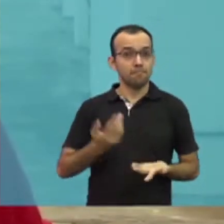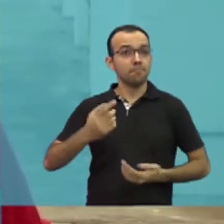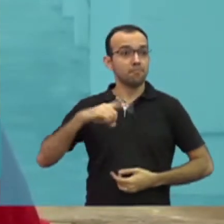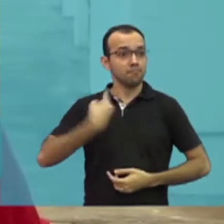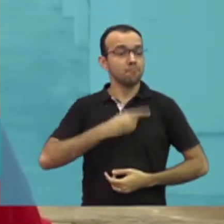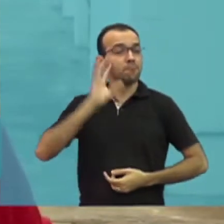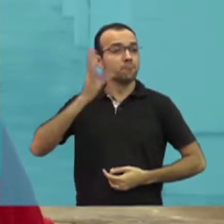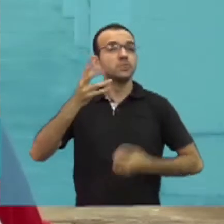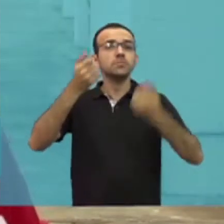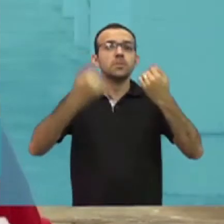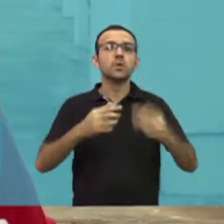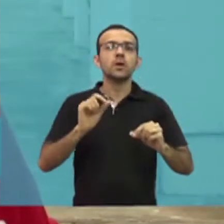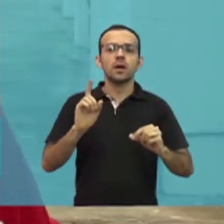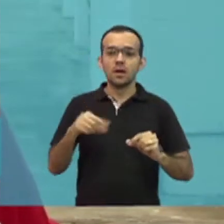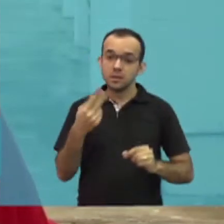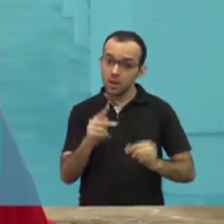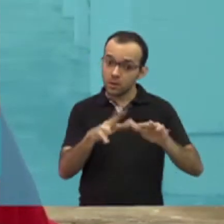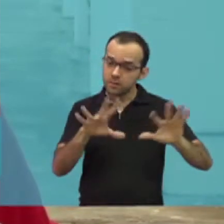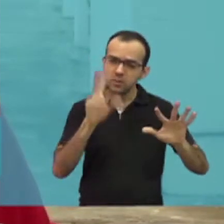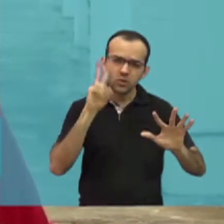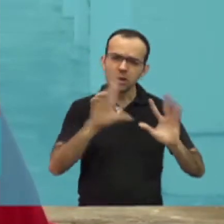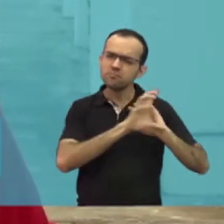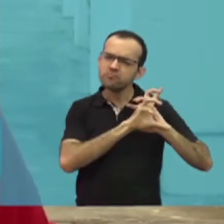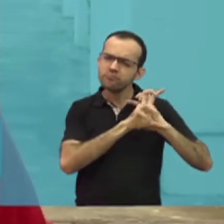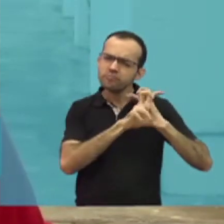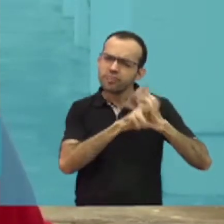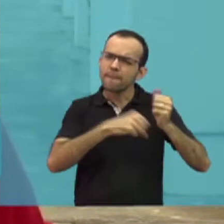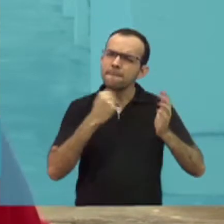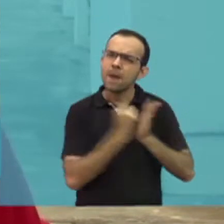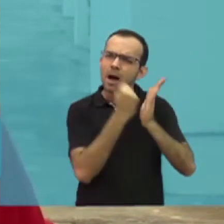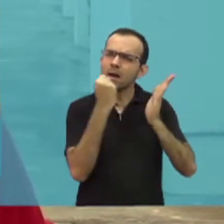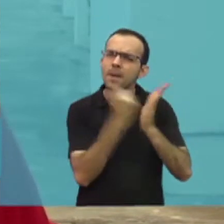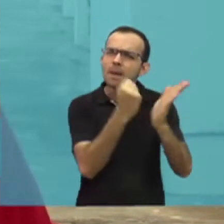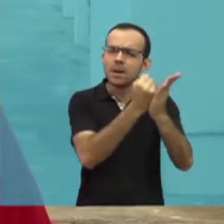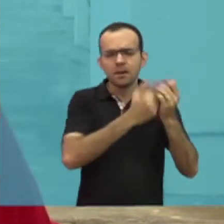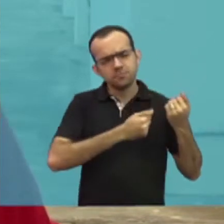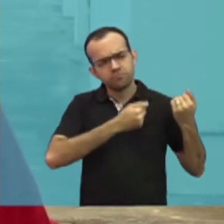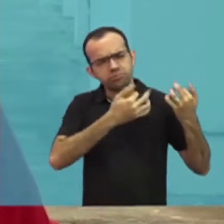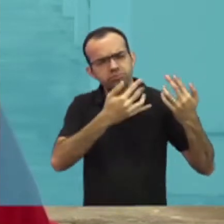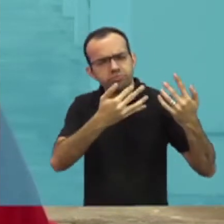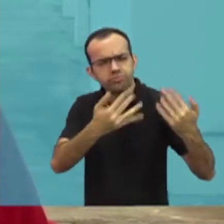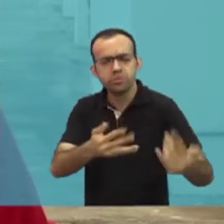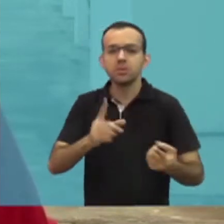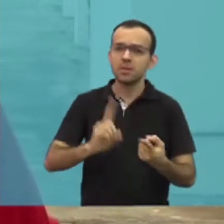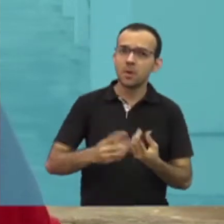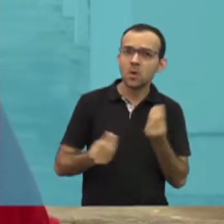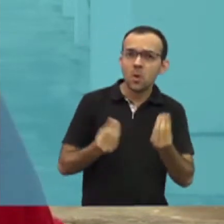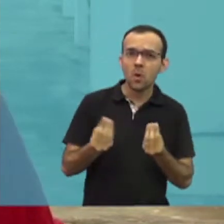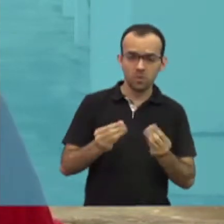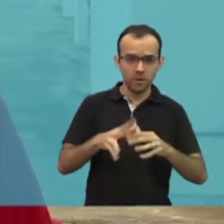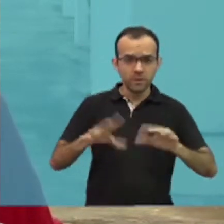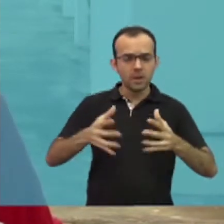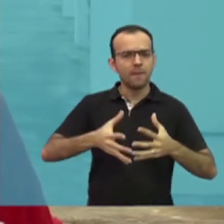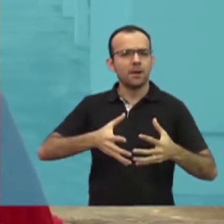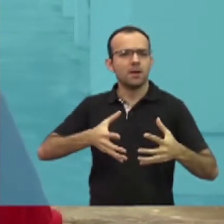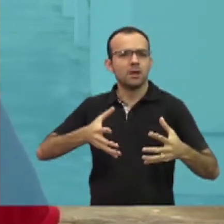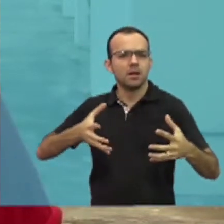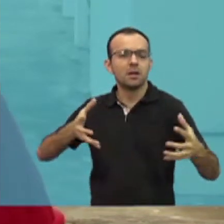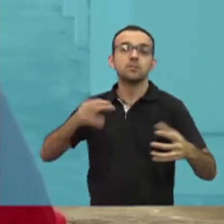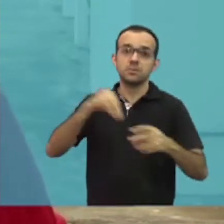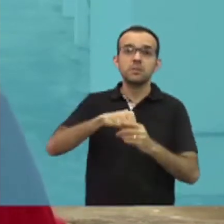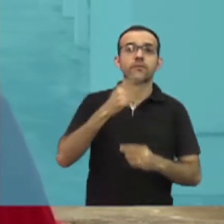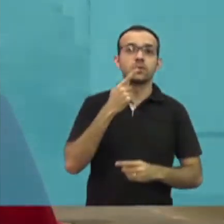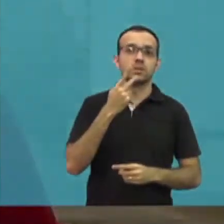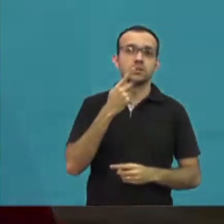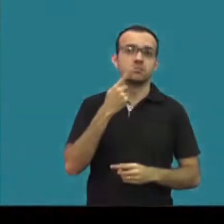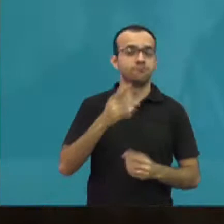falar dos principais marcos da história da universidade e da ocupação do espaço urbano, pelo